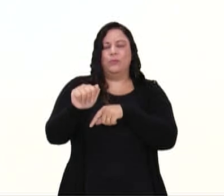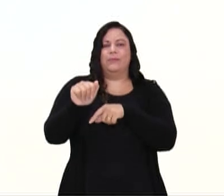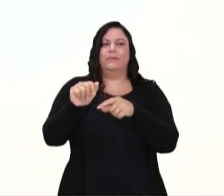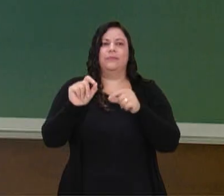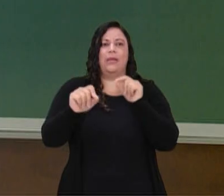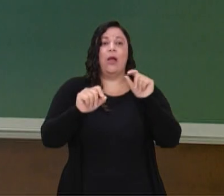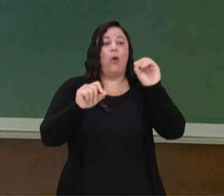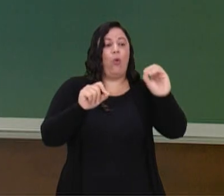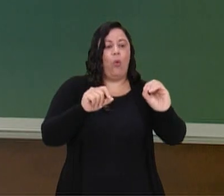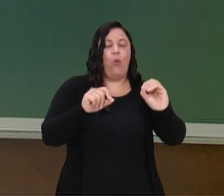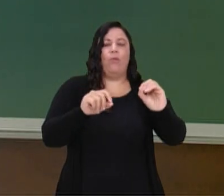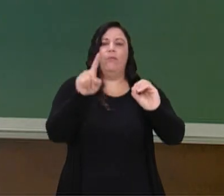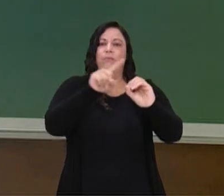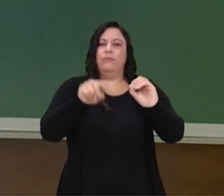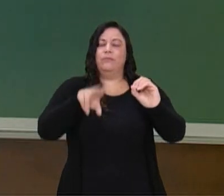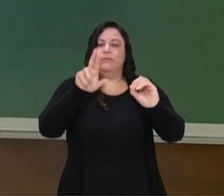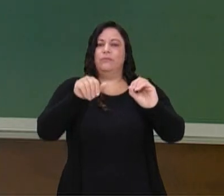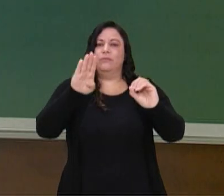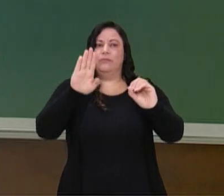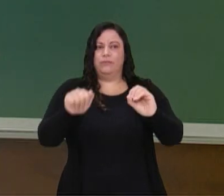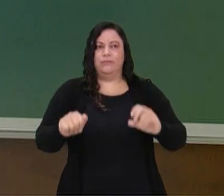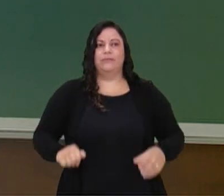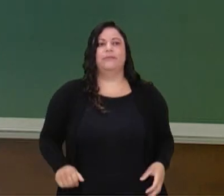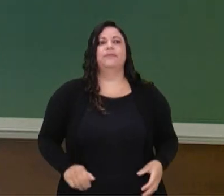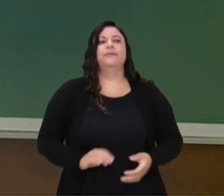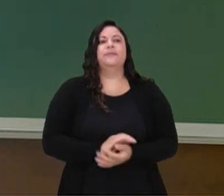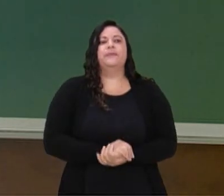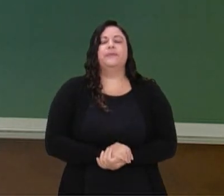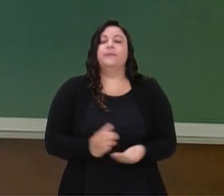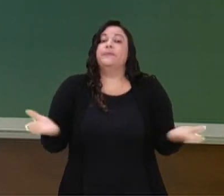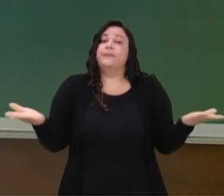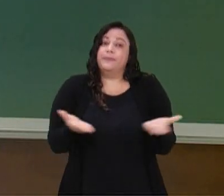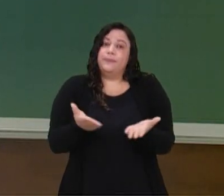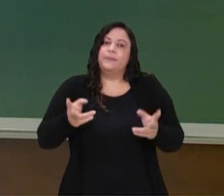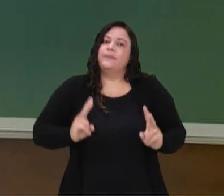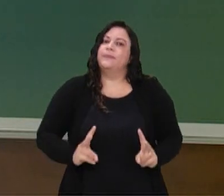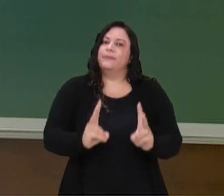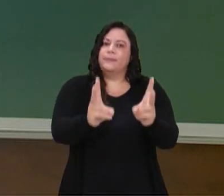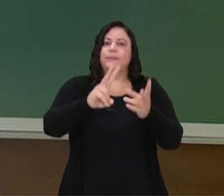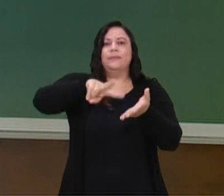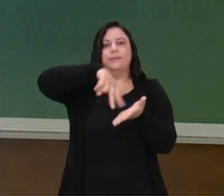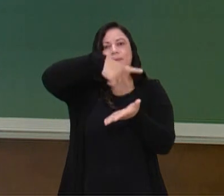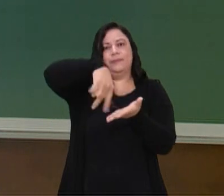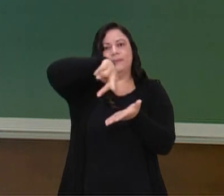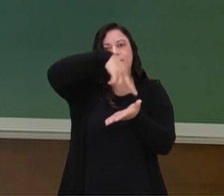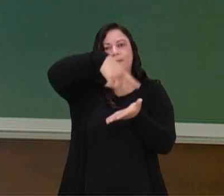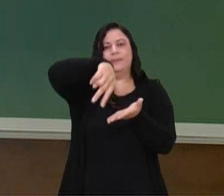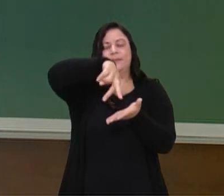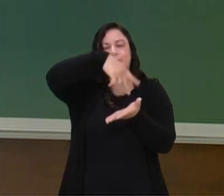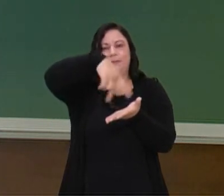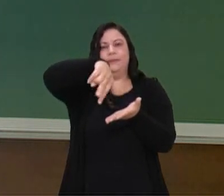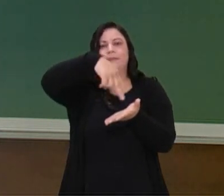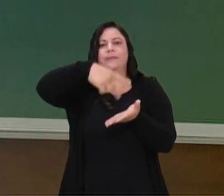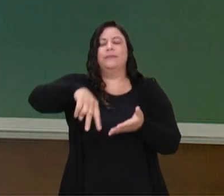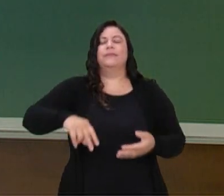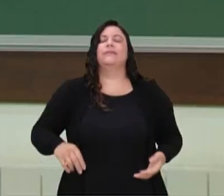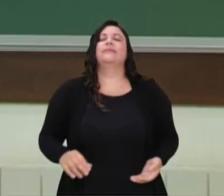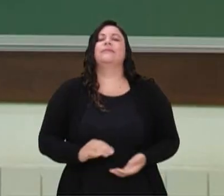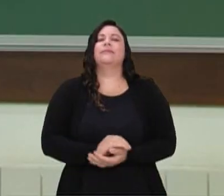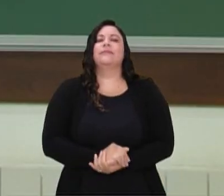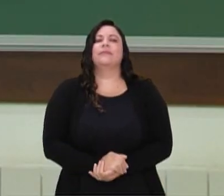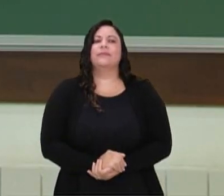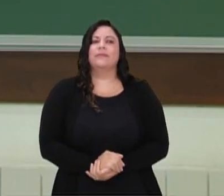também é masculino. E aí, a gente seguiu, então, com a dança, né, gente? E nós